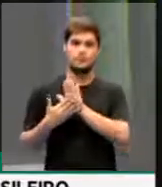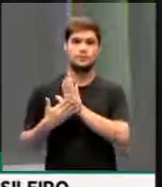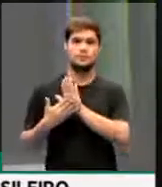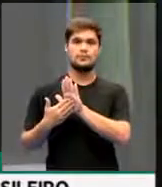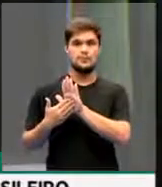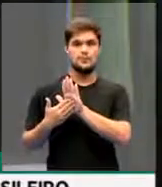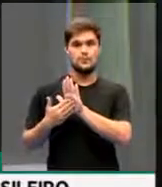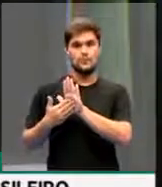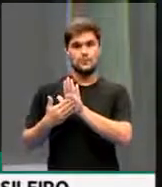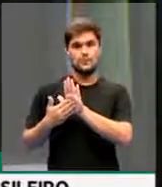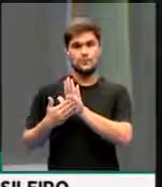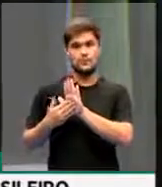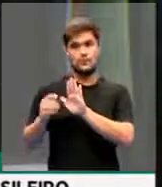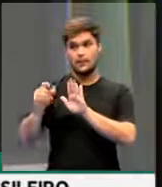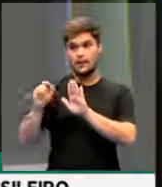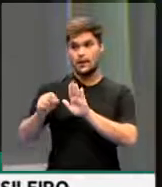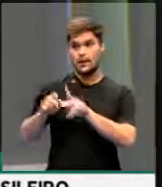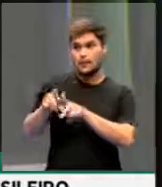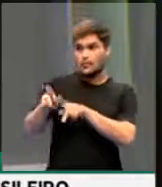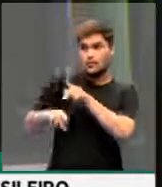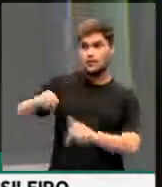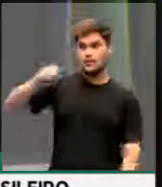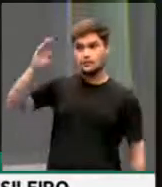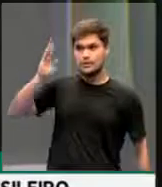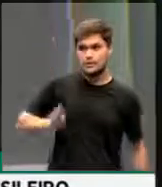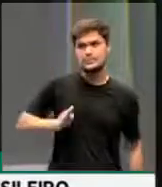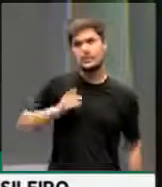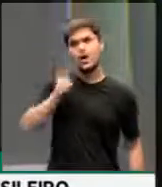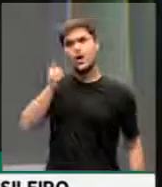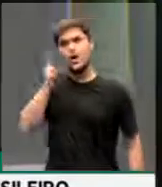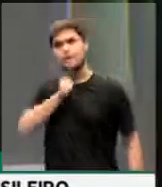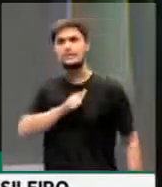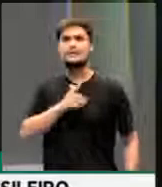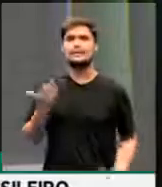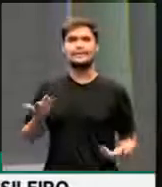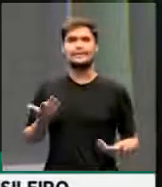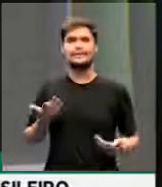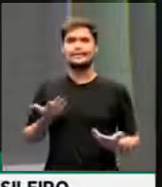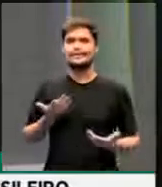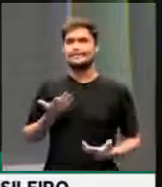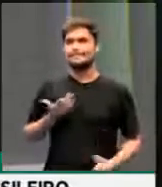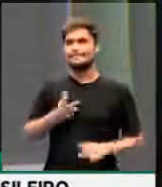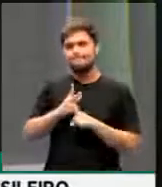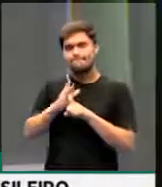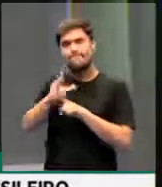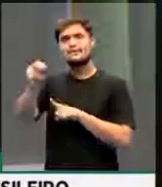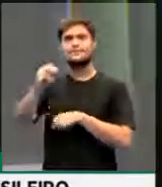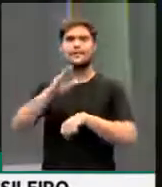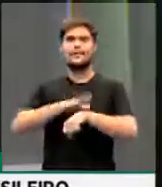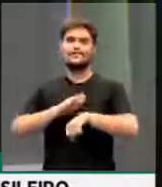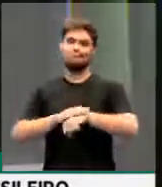para que o povo brasileiro consiga superar esse grave momento da pandemia